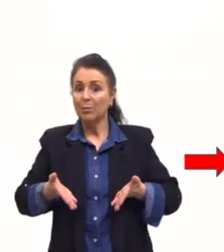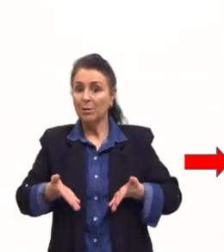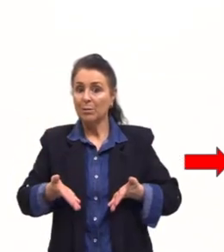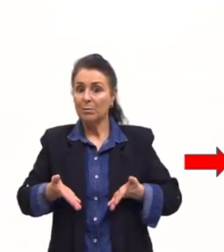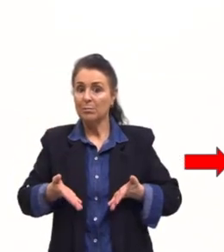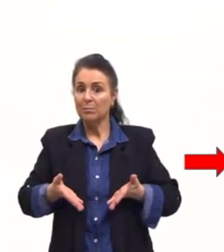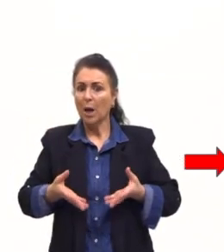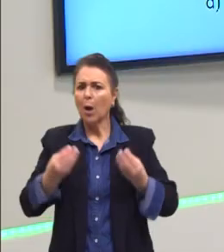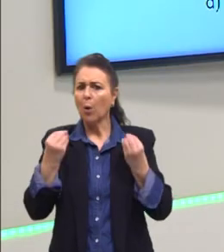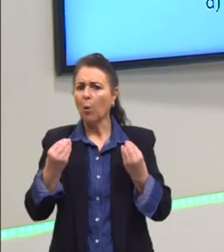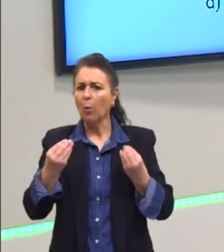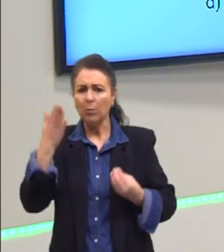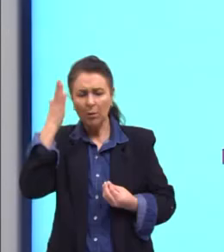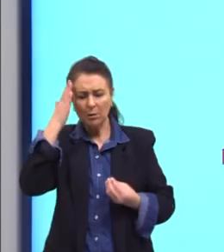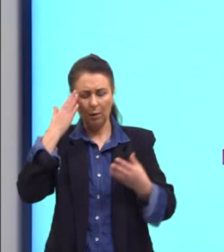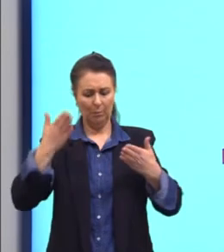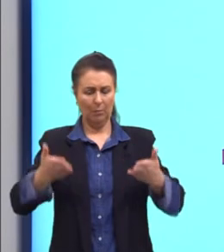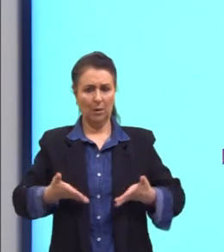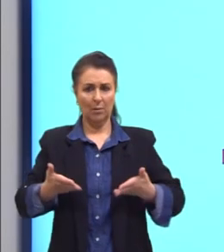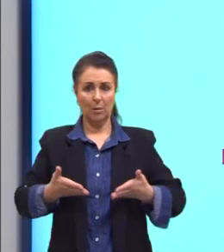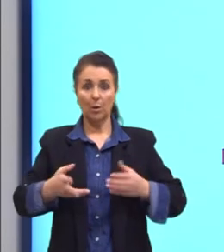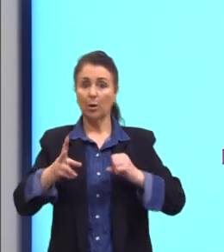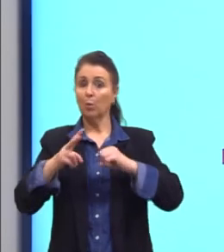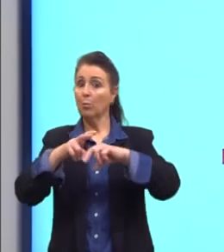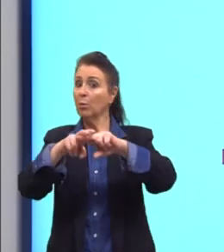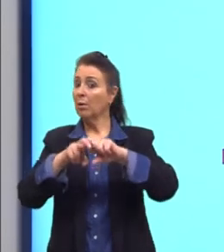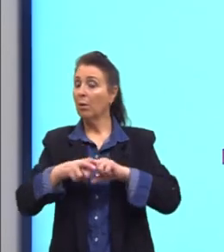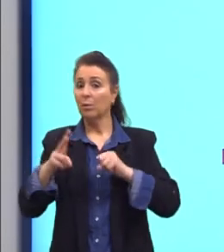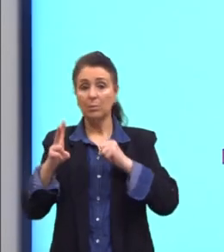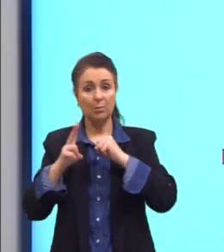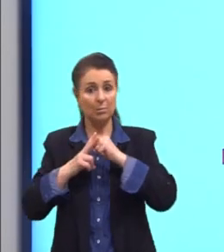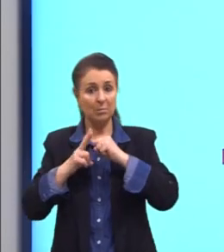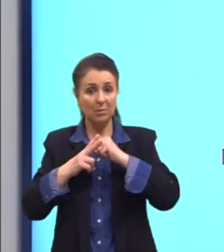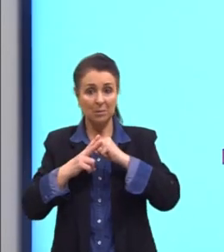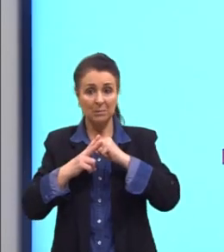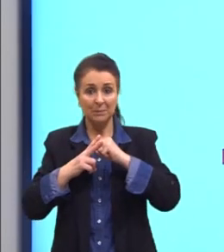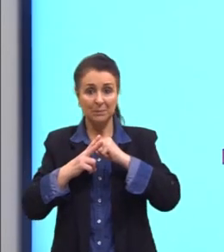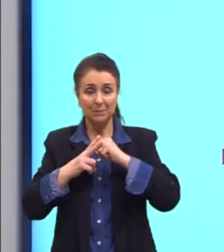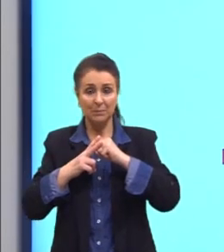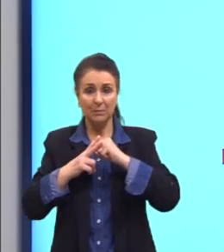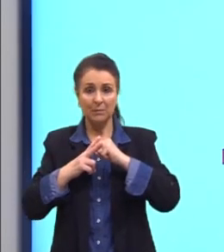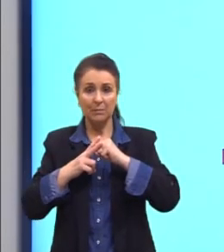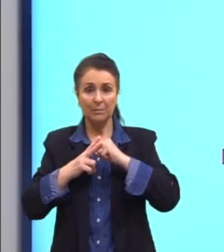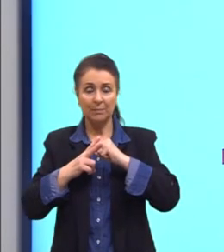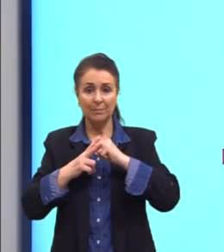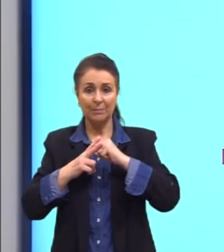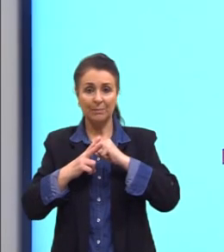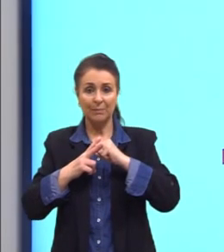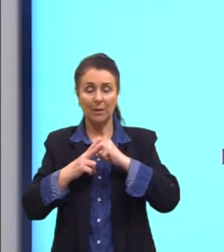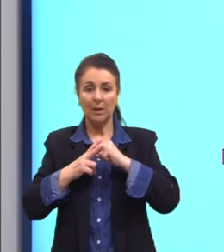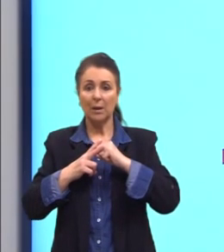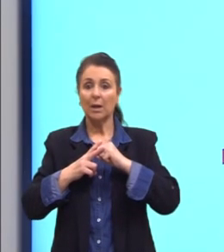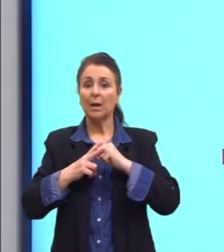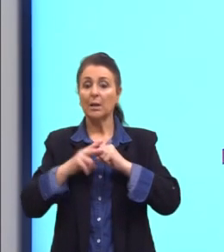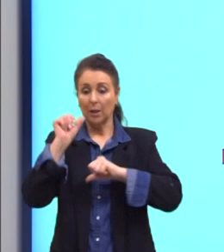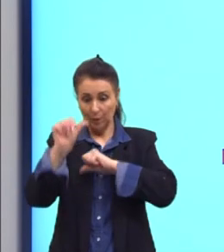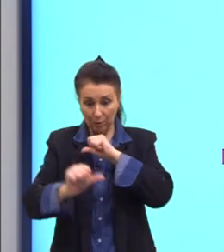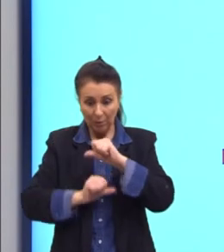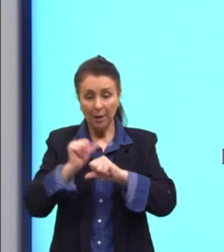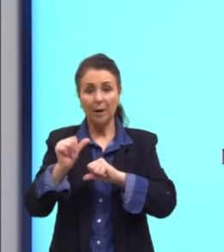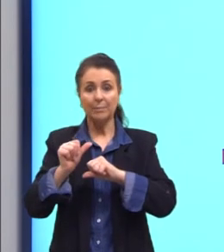Como é que eu sei que ela está no presente? O verbo tubi está no presente. O que vai acontecer com esse meu cause? Vai ter que ir para o presente.